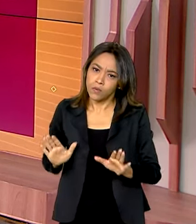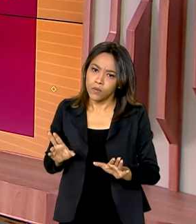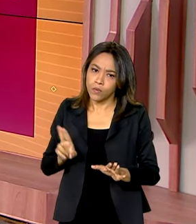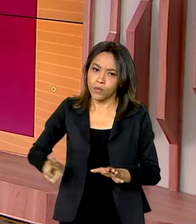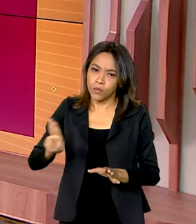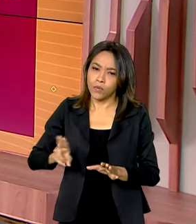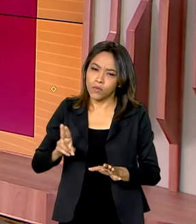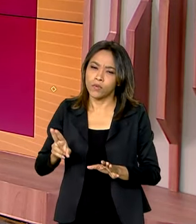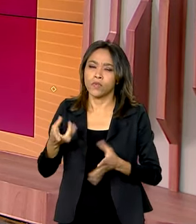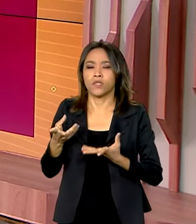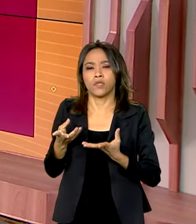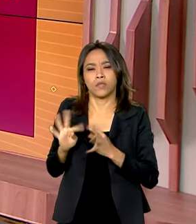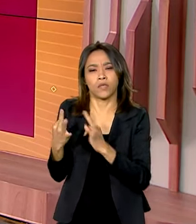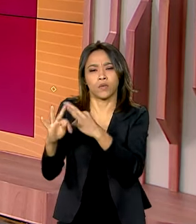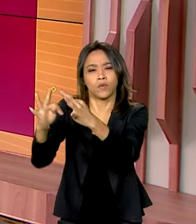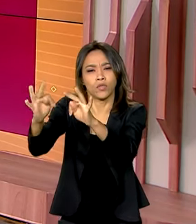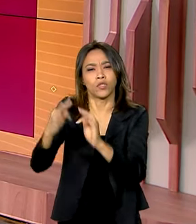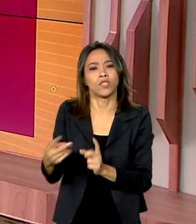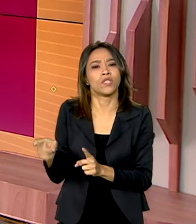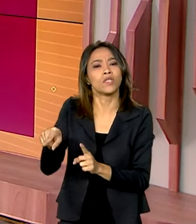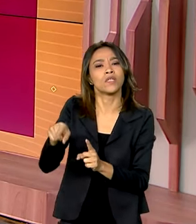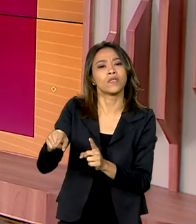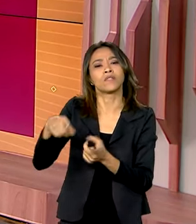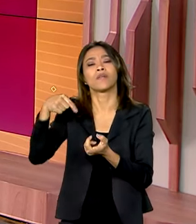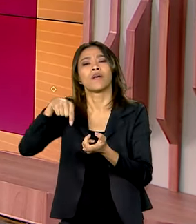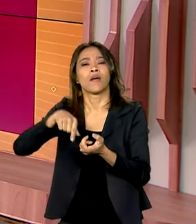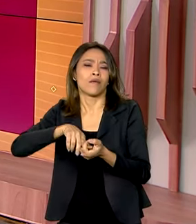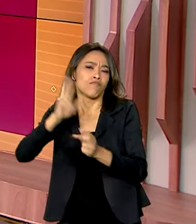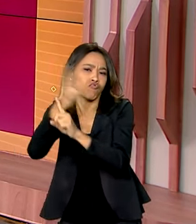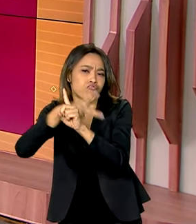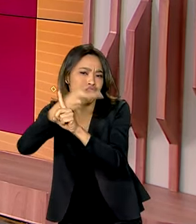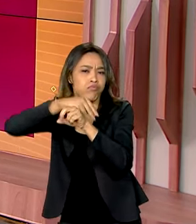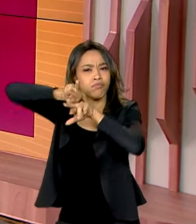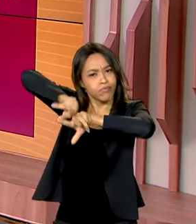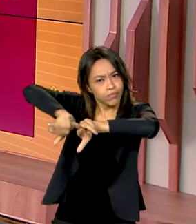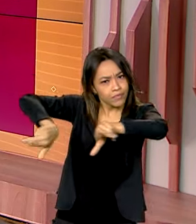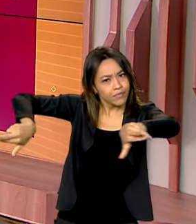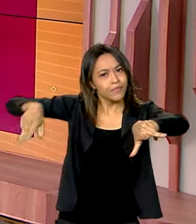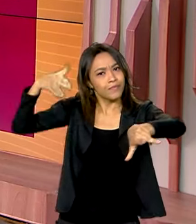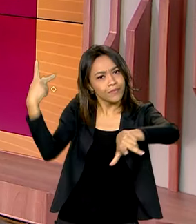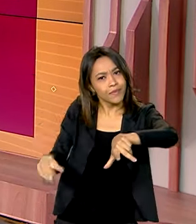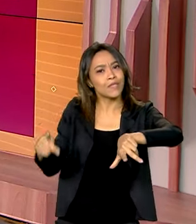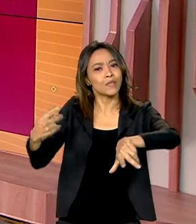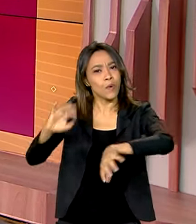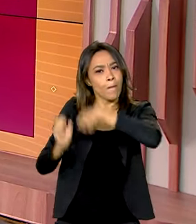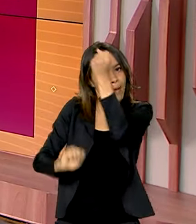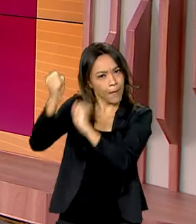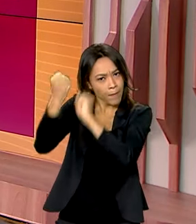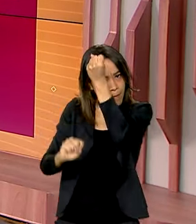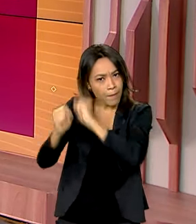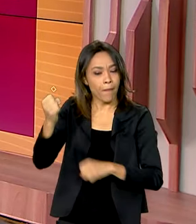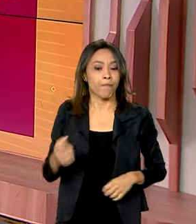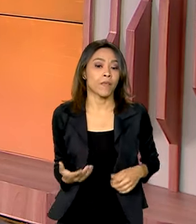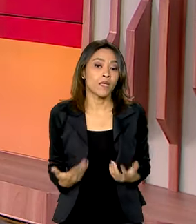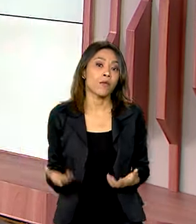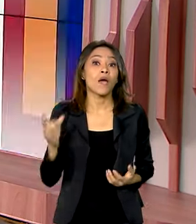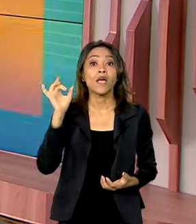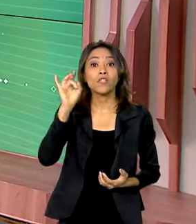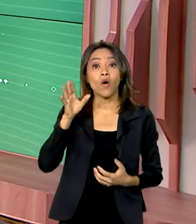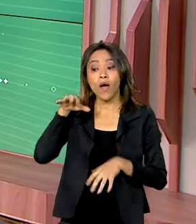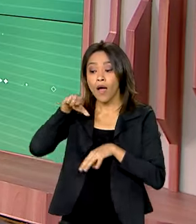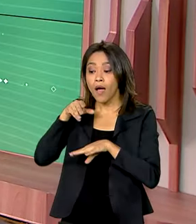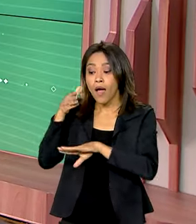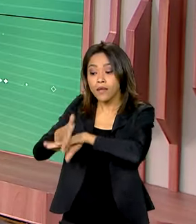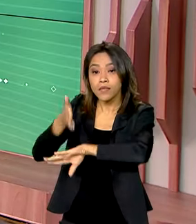de energia renovável e tecnologias digitais nas atividades de produção. E você sabe que basta acessar